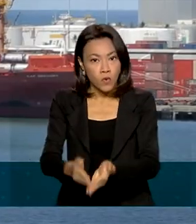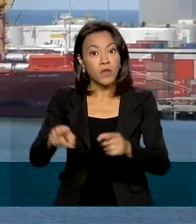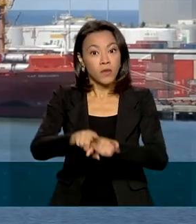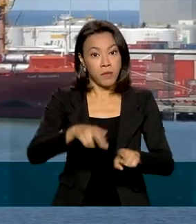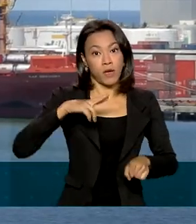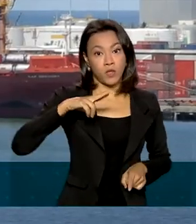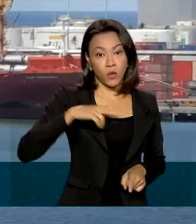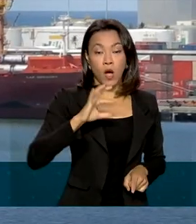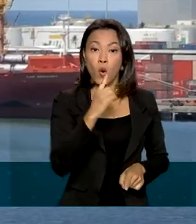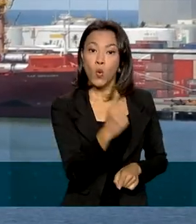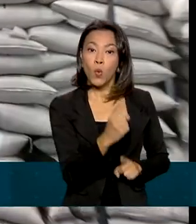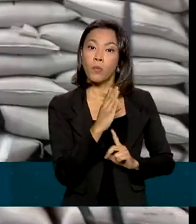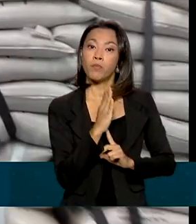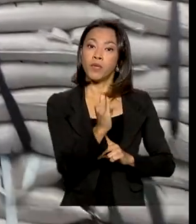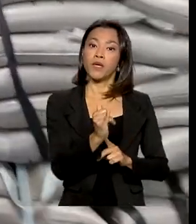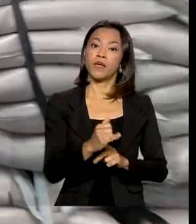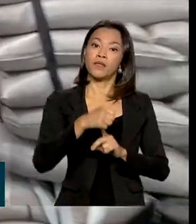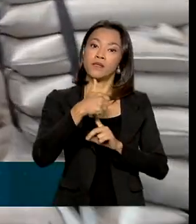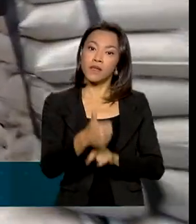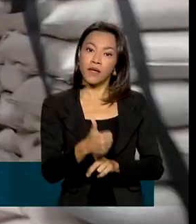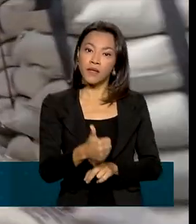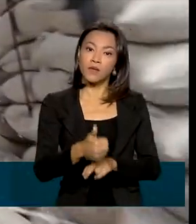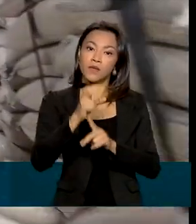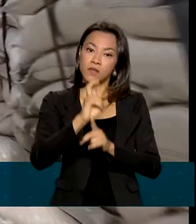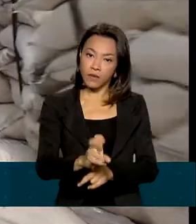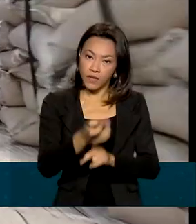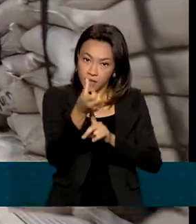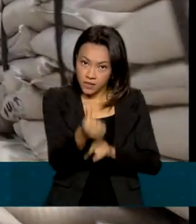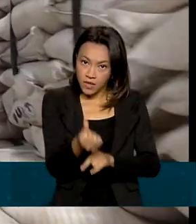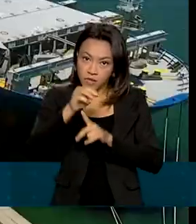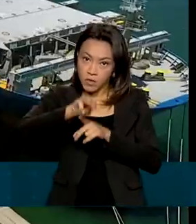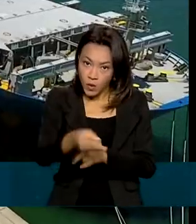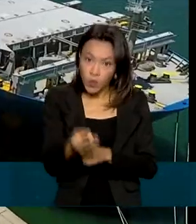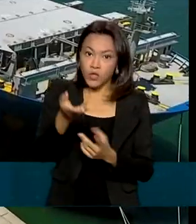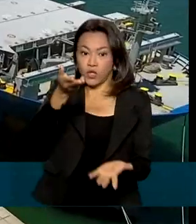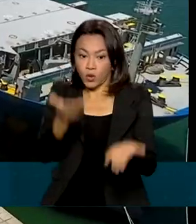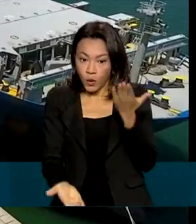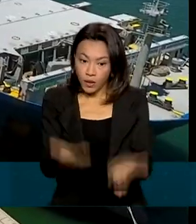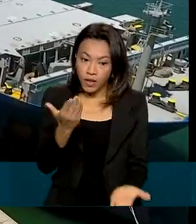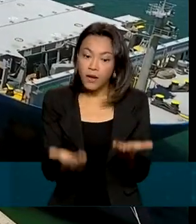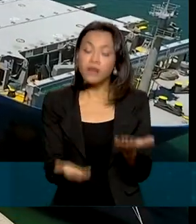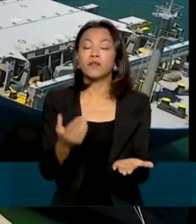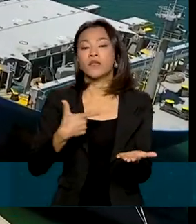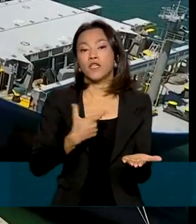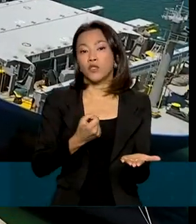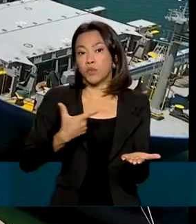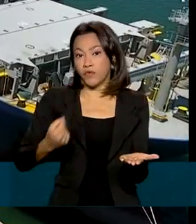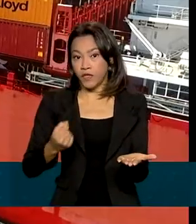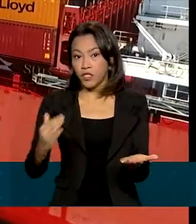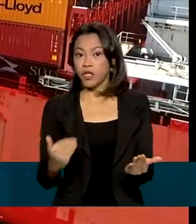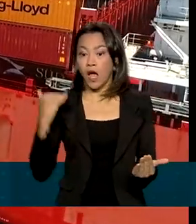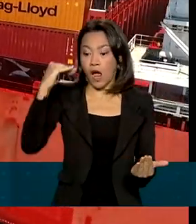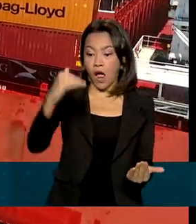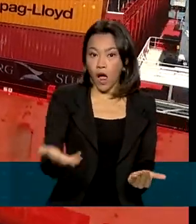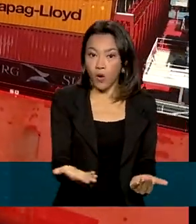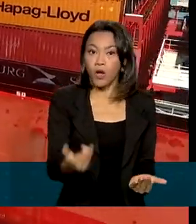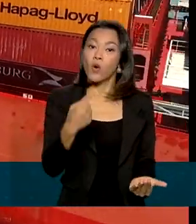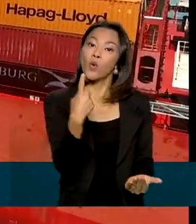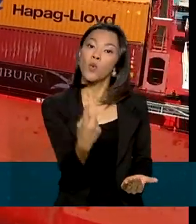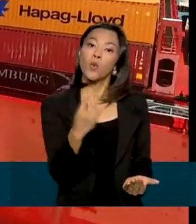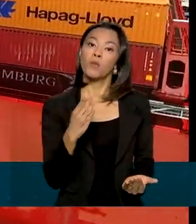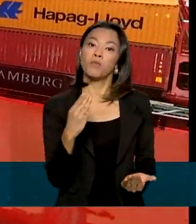passou de 1 bilhão e 156 milhões de toneladas em 2020 para 1 bilhão e